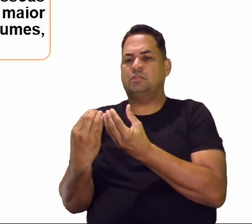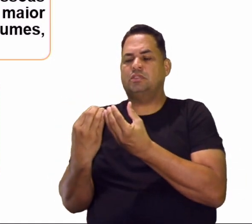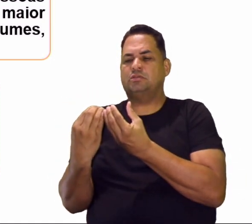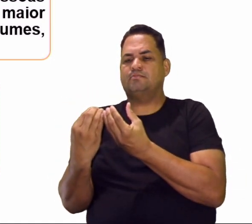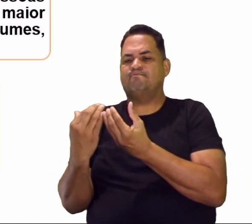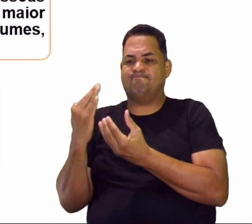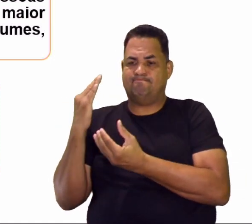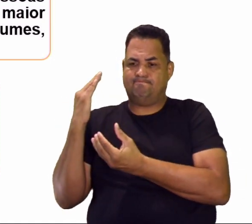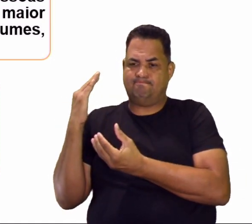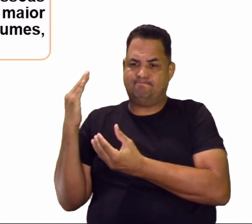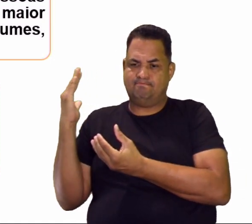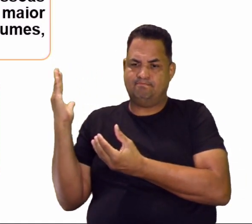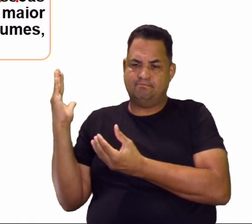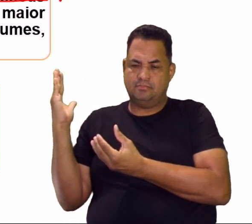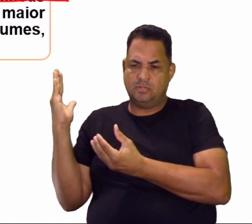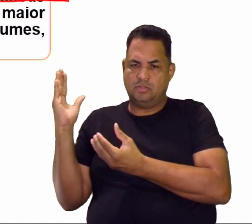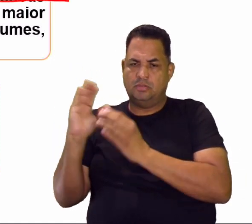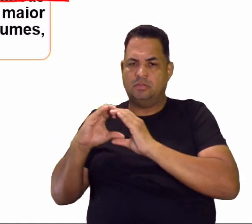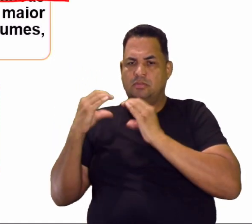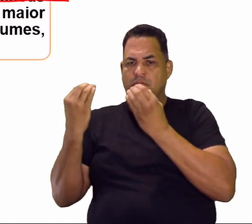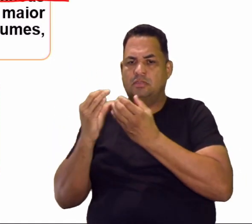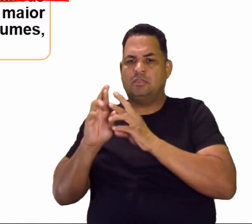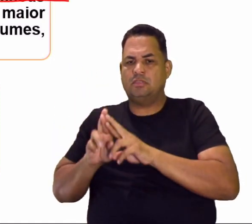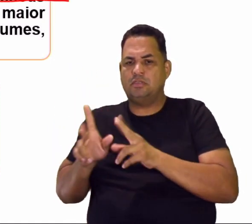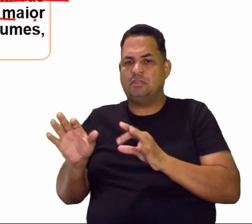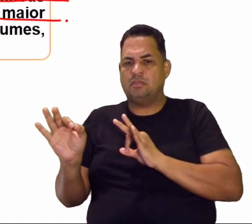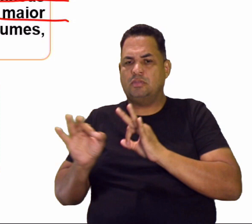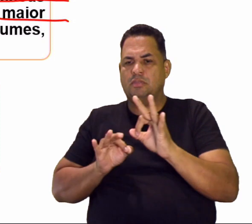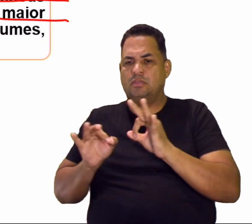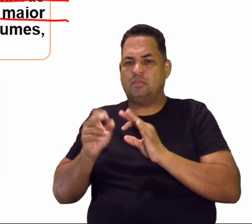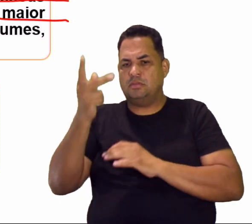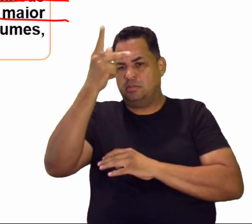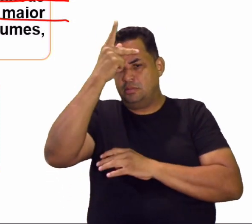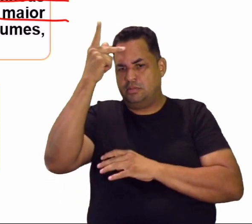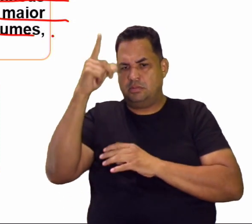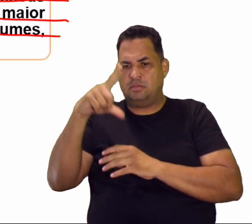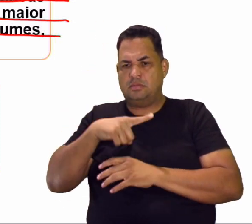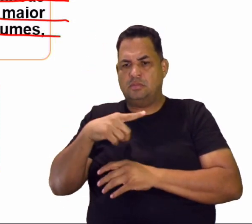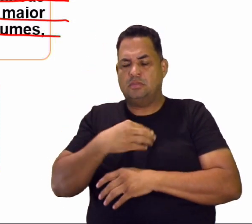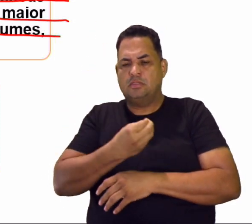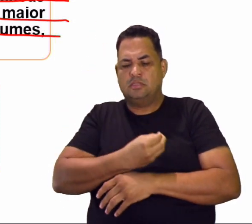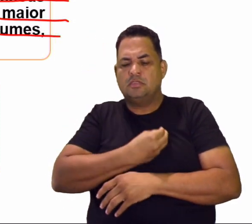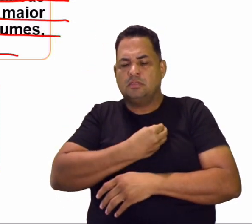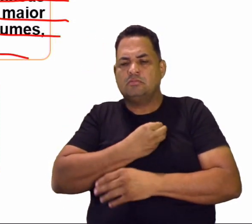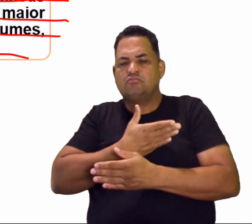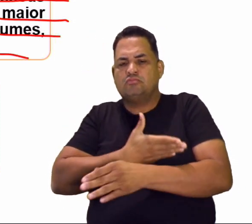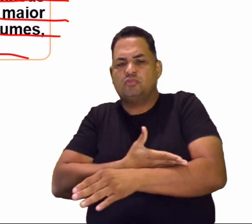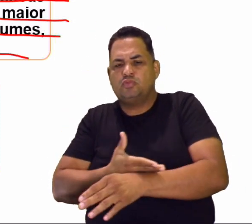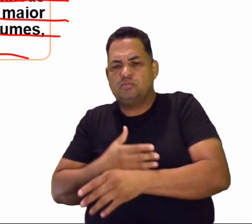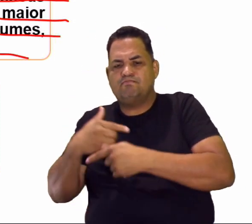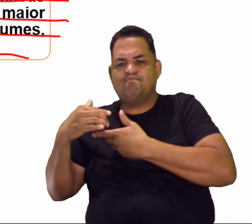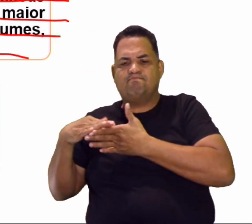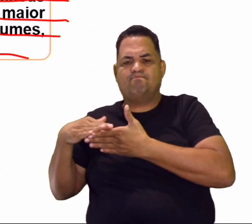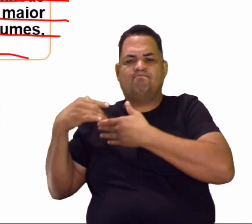porque é uma coletividade ou organização de pessoas gerida pela presença de costumes, de hábitos e tradições. Então, como